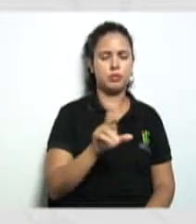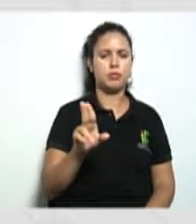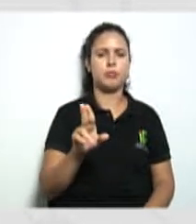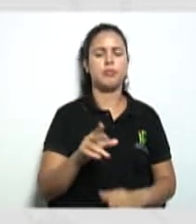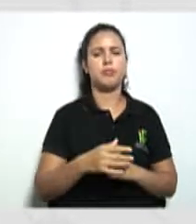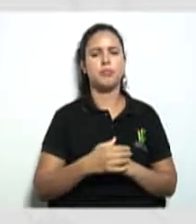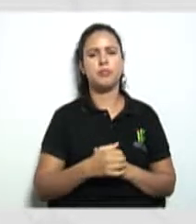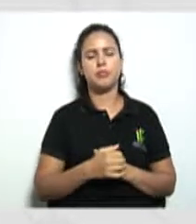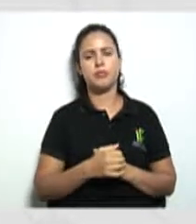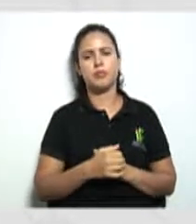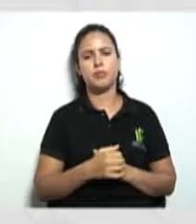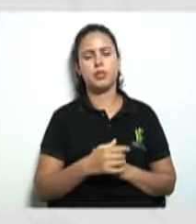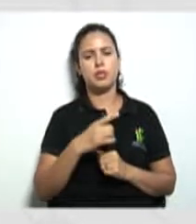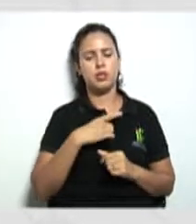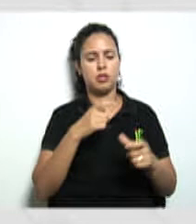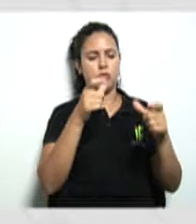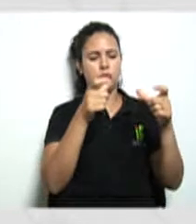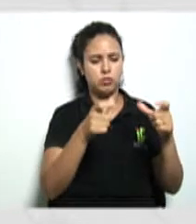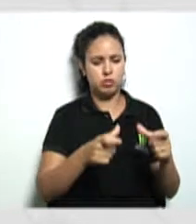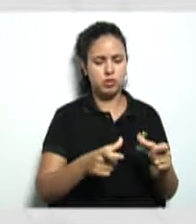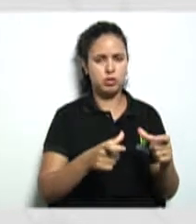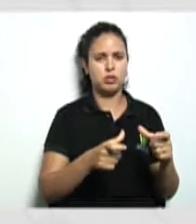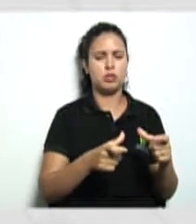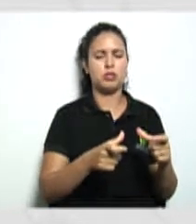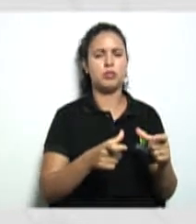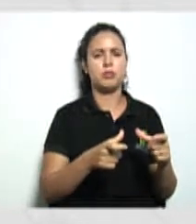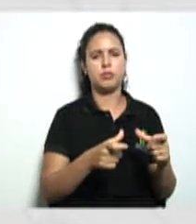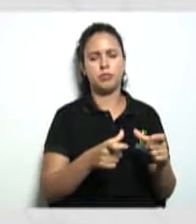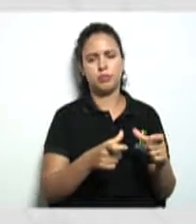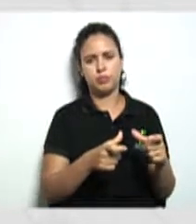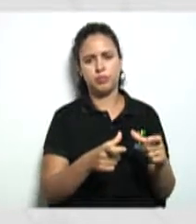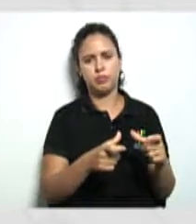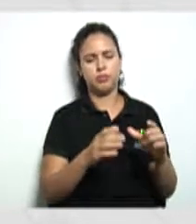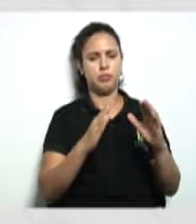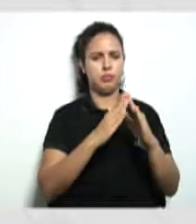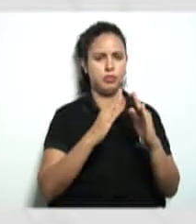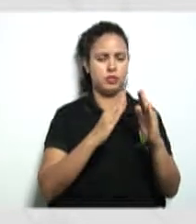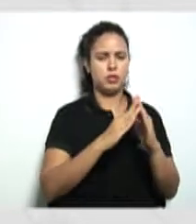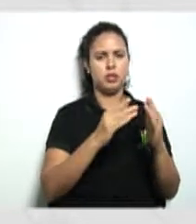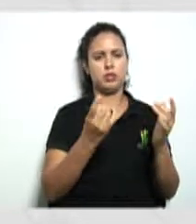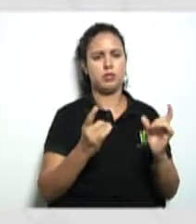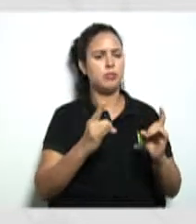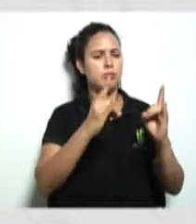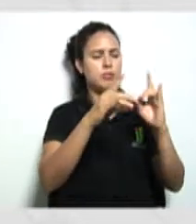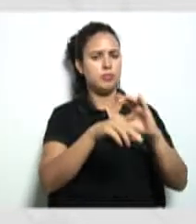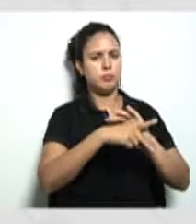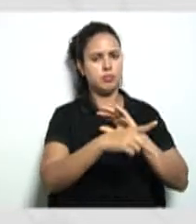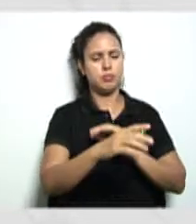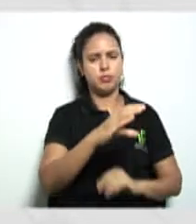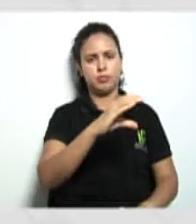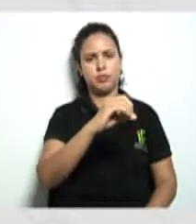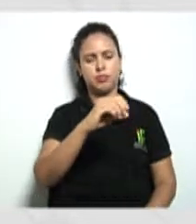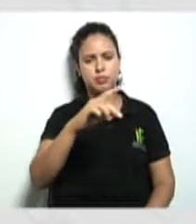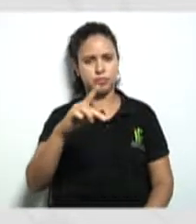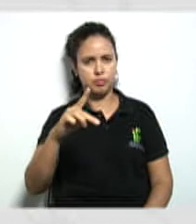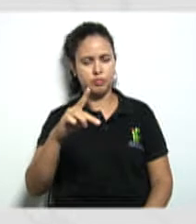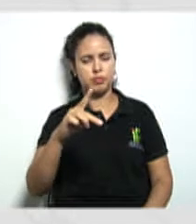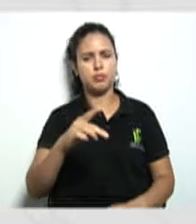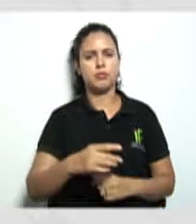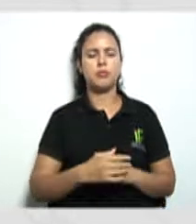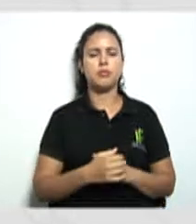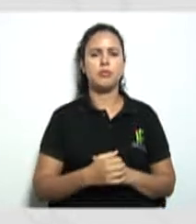o que? A sede, tem que dizer que aonde vai ser essa sede dessa cooperativa. O objeto de funcionamento.